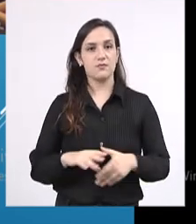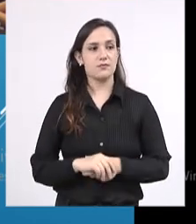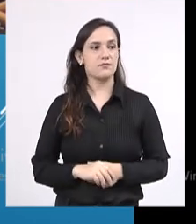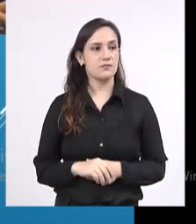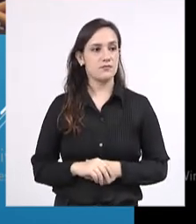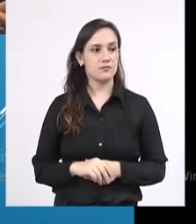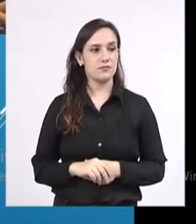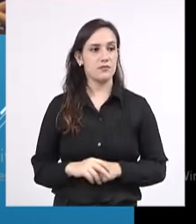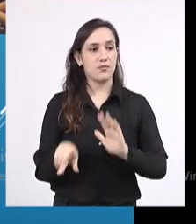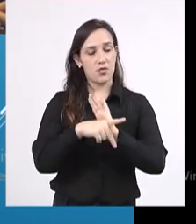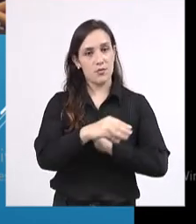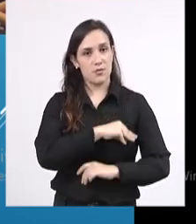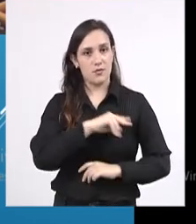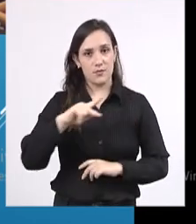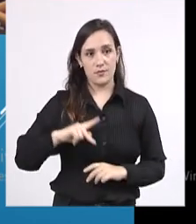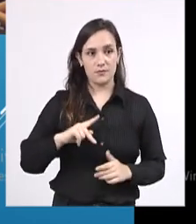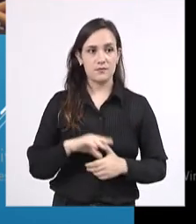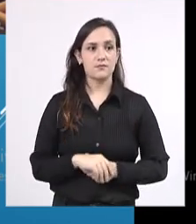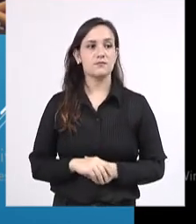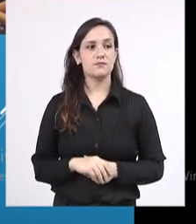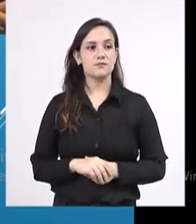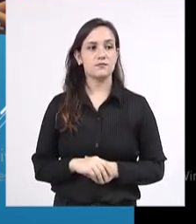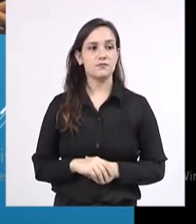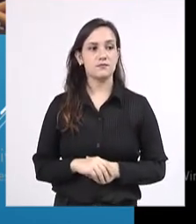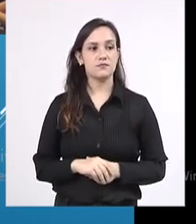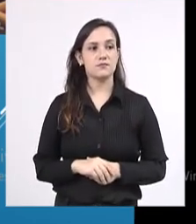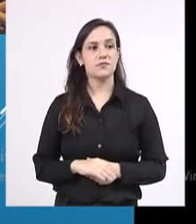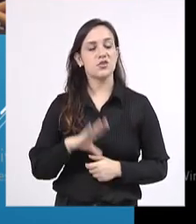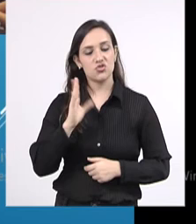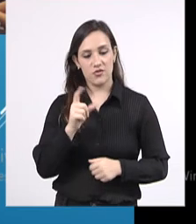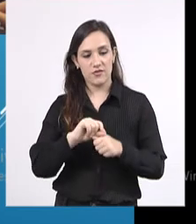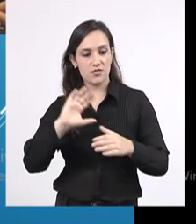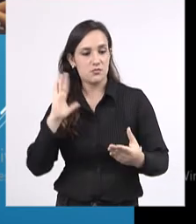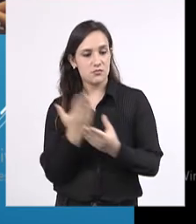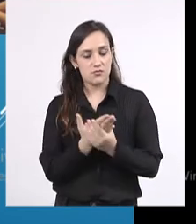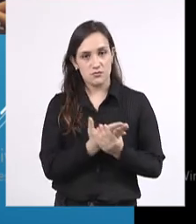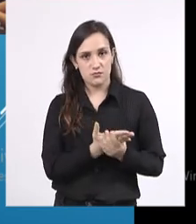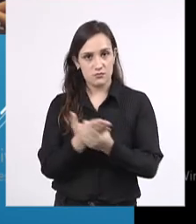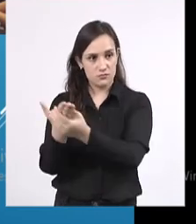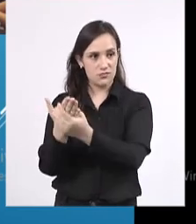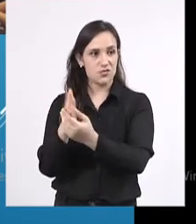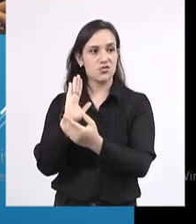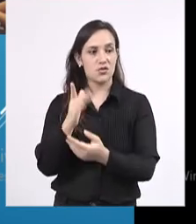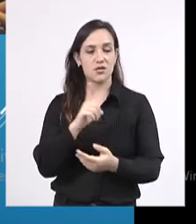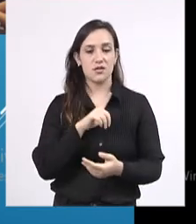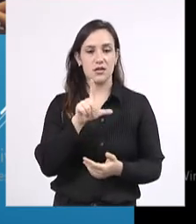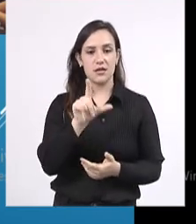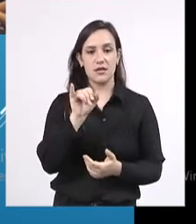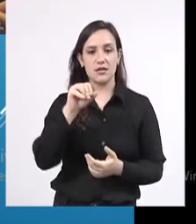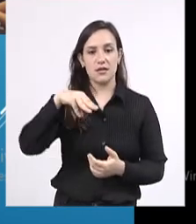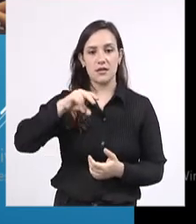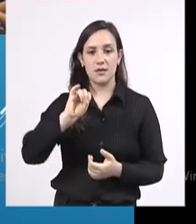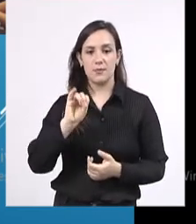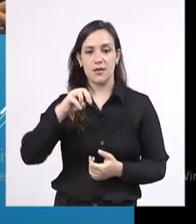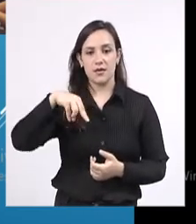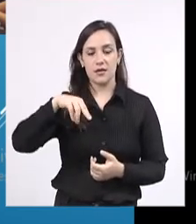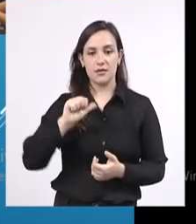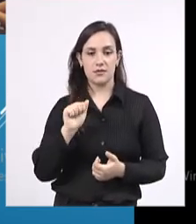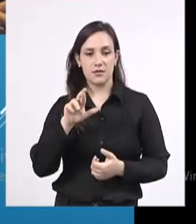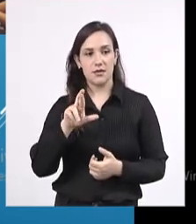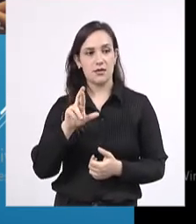chamada pelo Ministério Público Estadual, que inclusive está com uma ação, e nesse momento existe uma liminar, que suspende